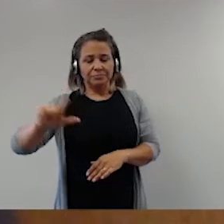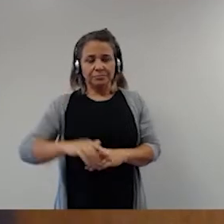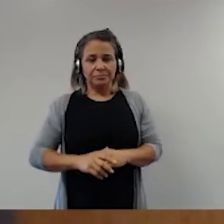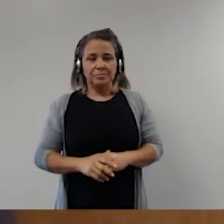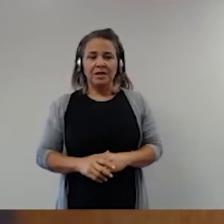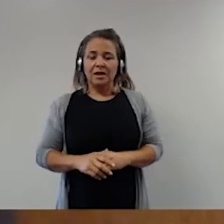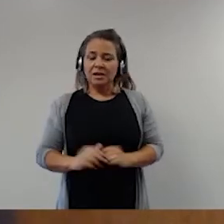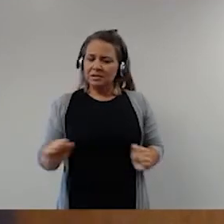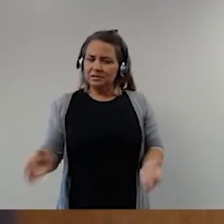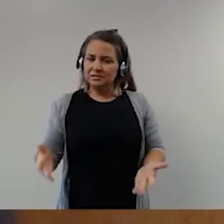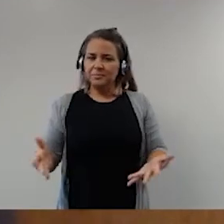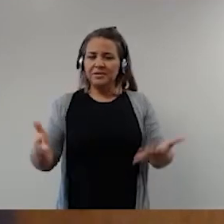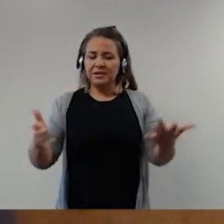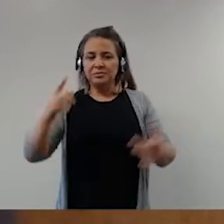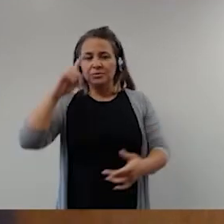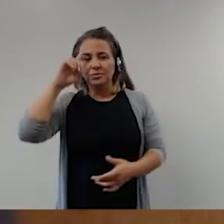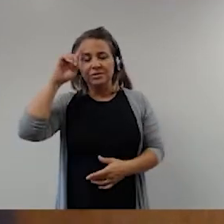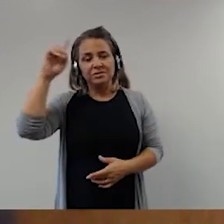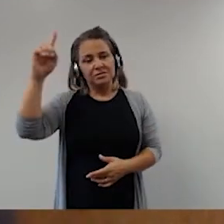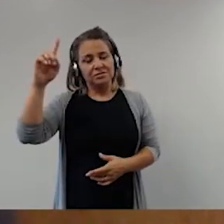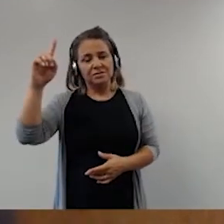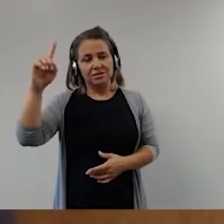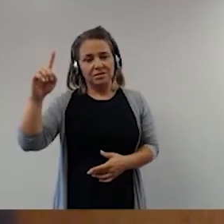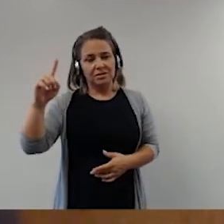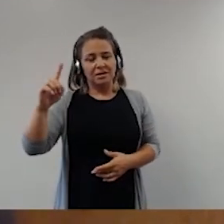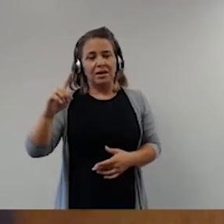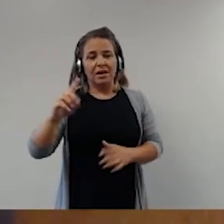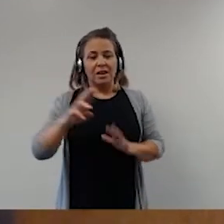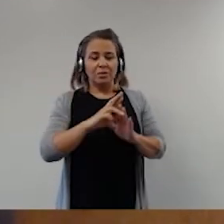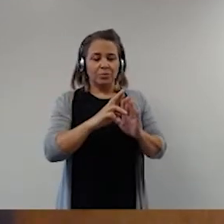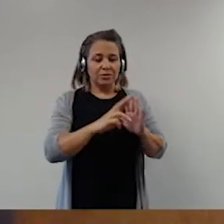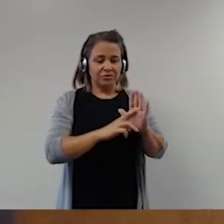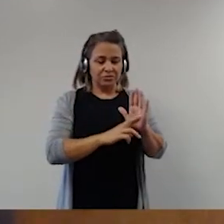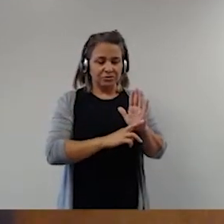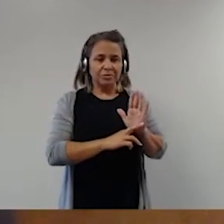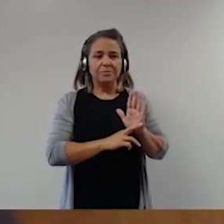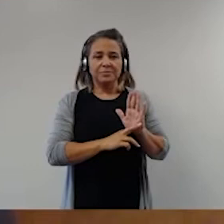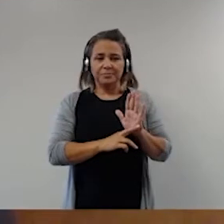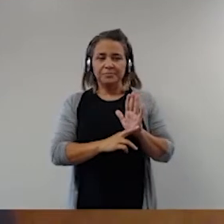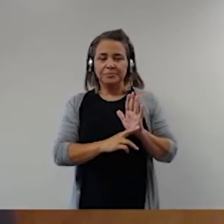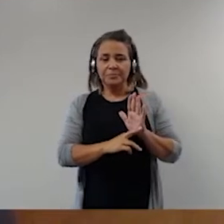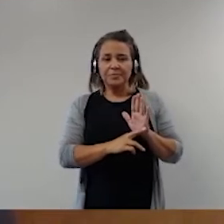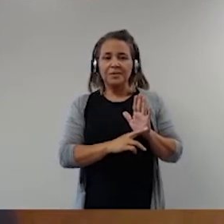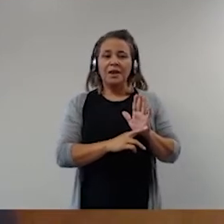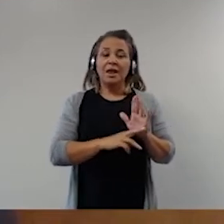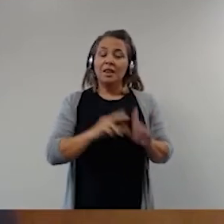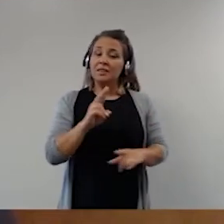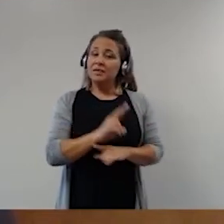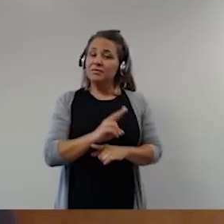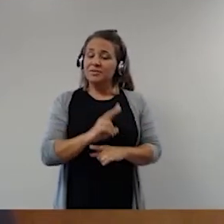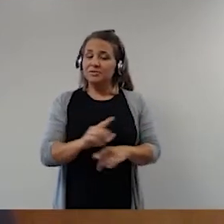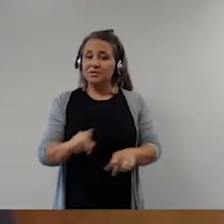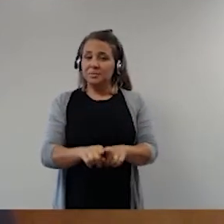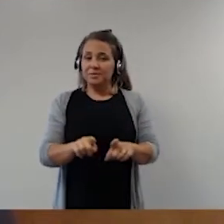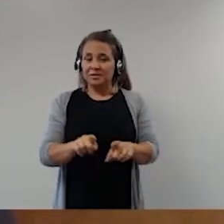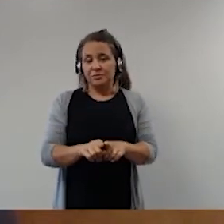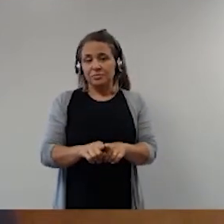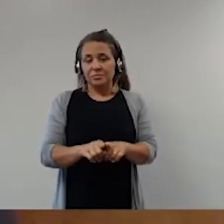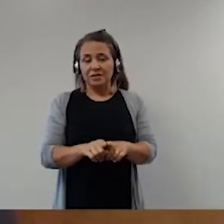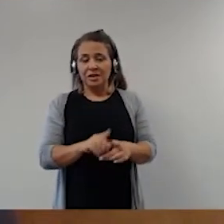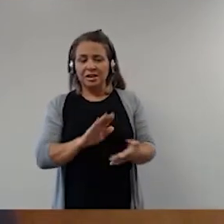parte das ideias totalitárias do regime hitlerista, defendia, com mais uma interpretação